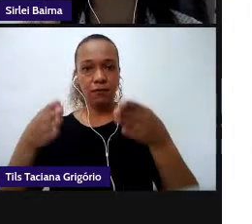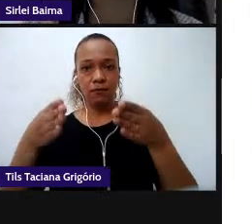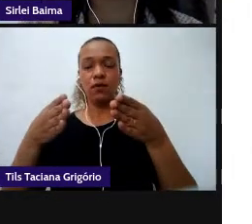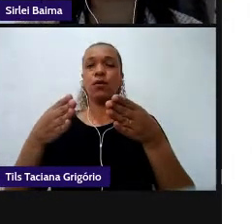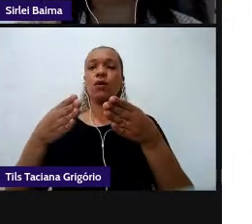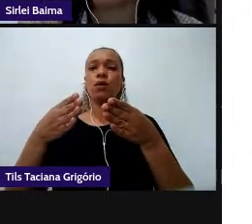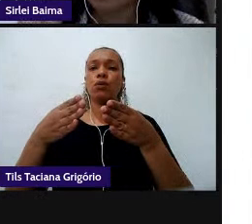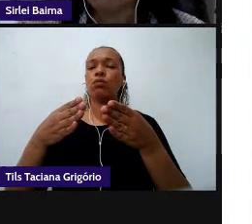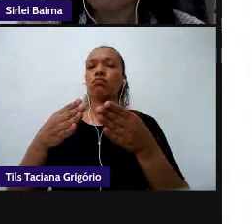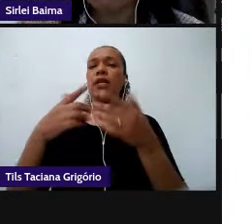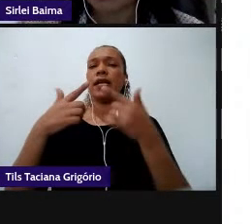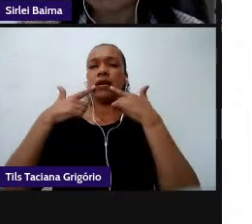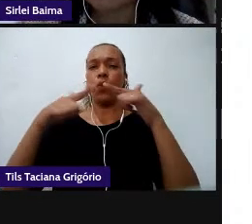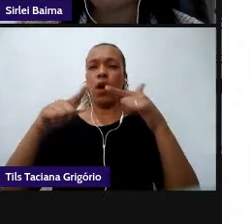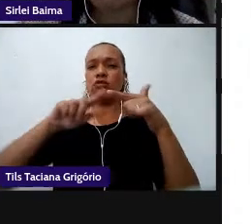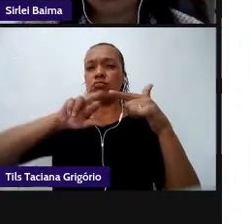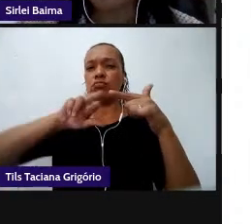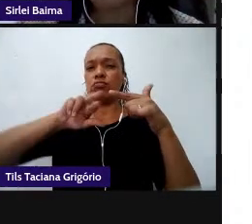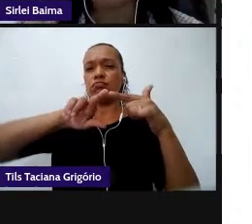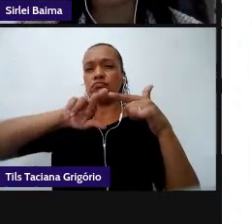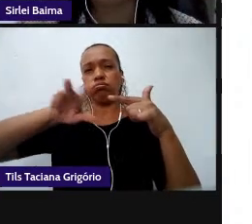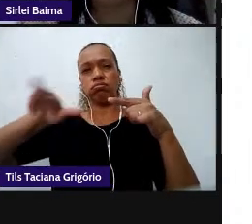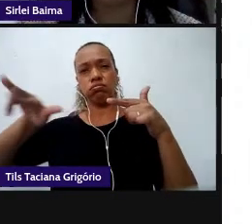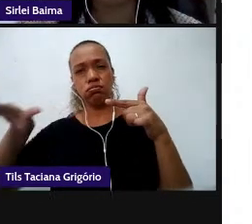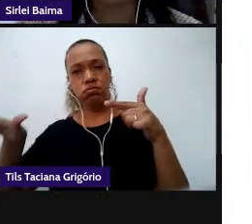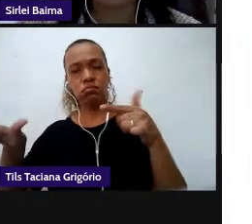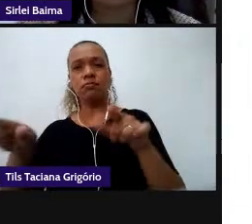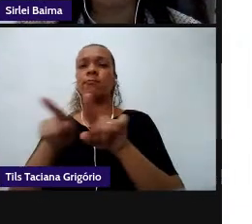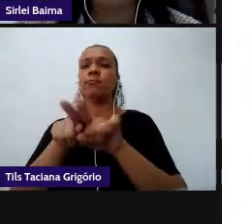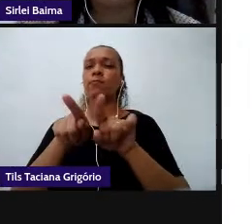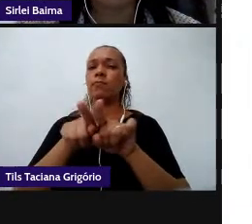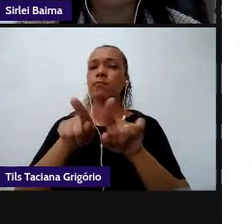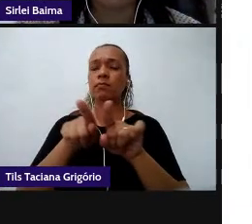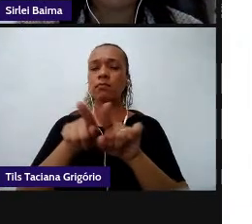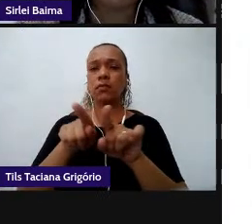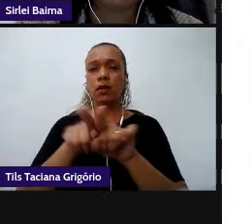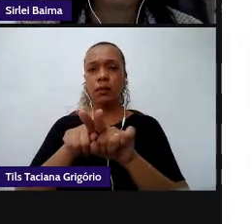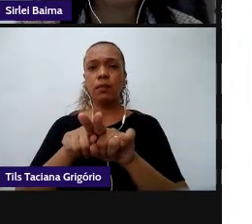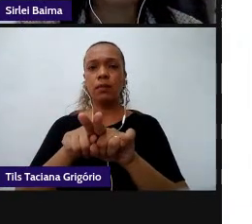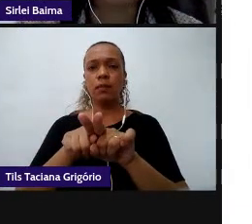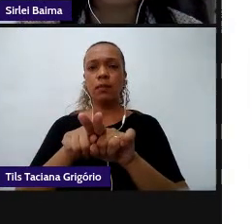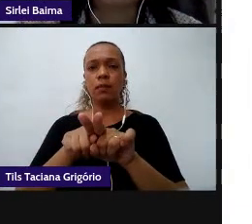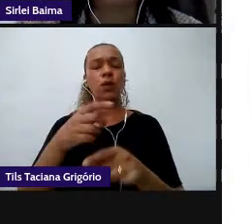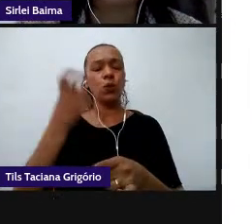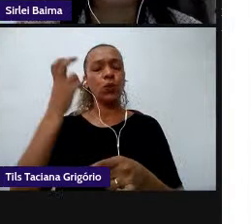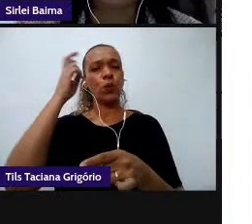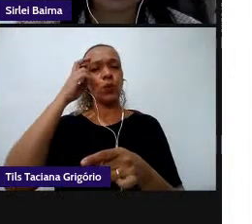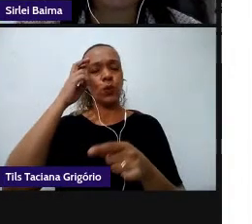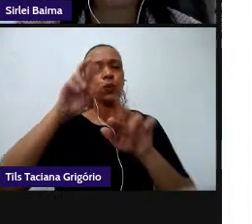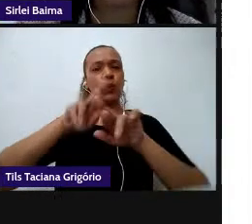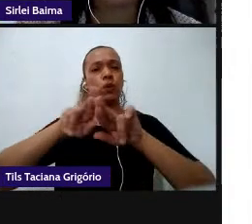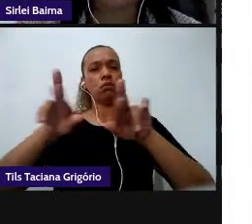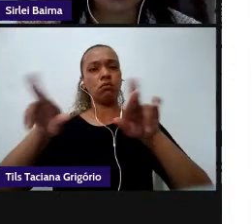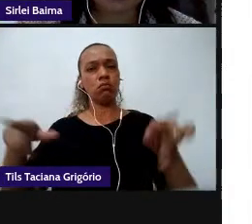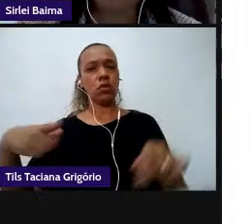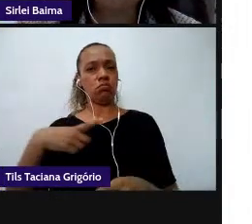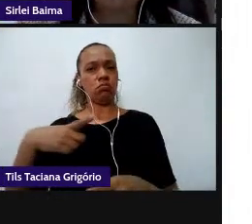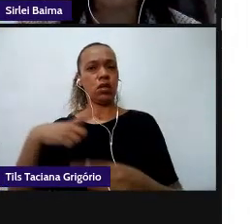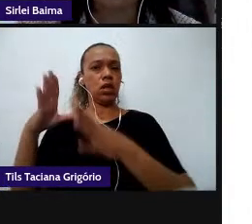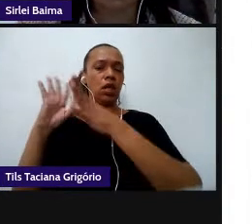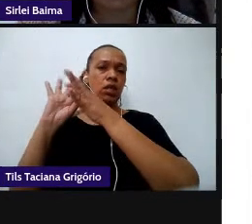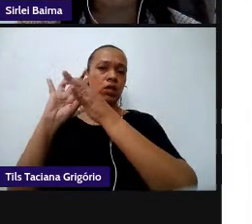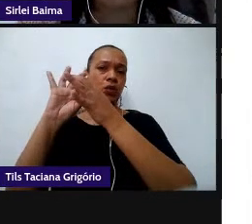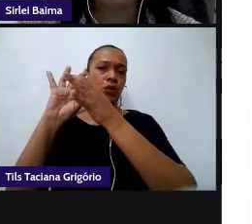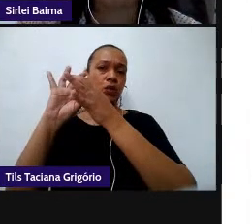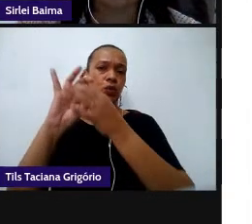linguagens para esses para esse multiculturalismo que está ali presente nesses contextos sociais a